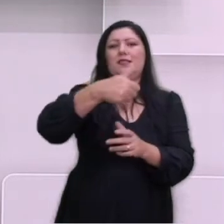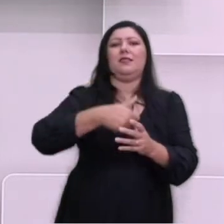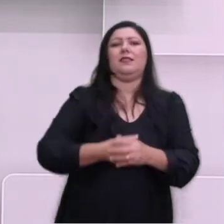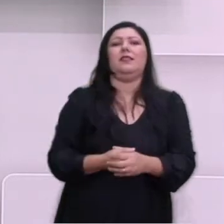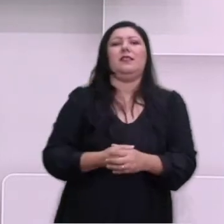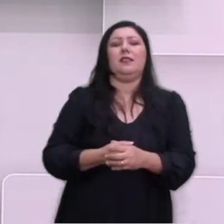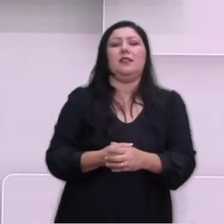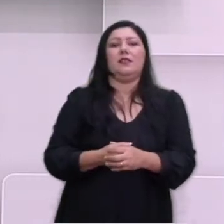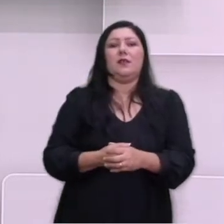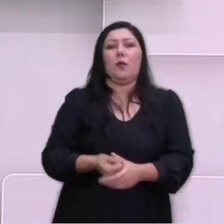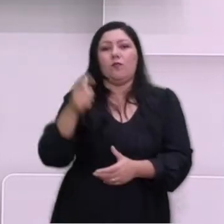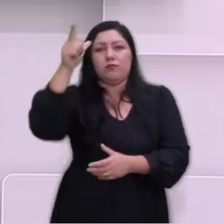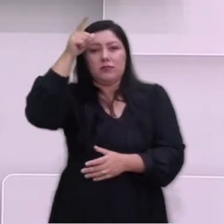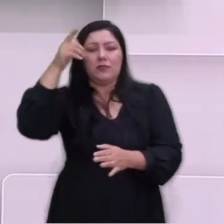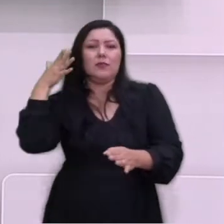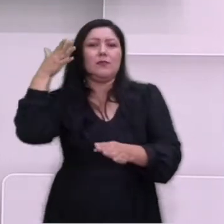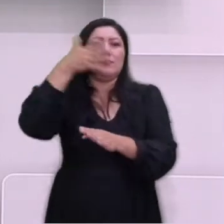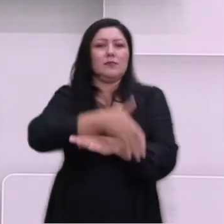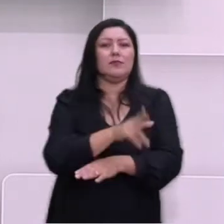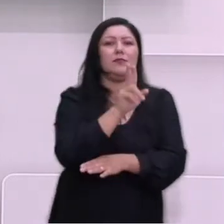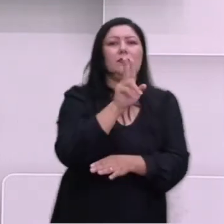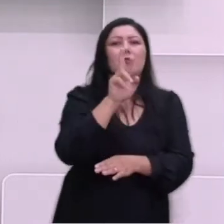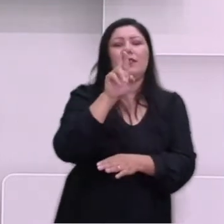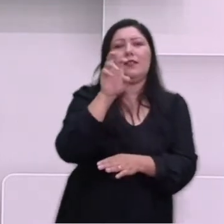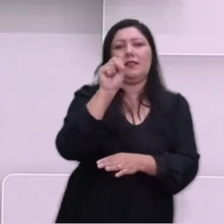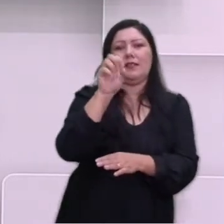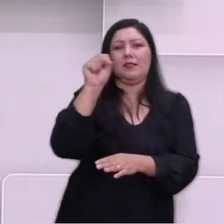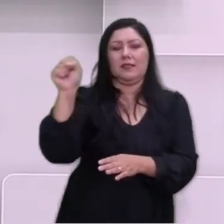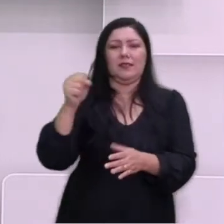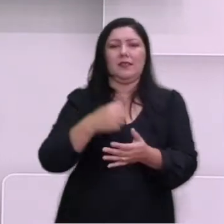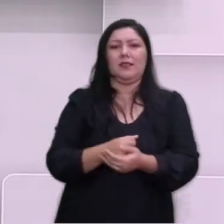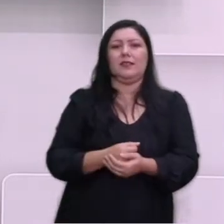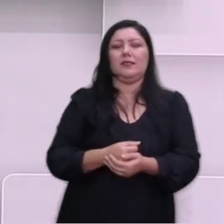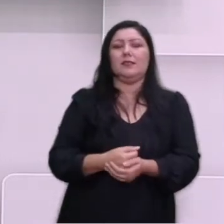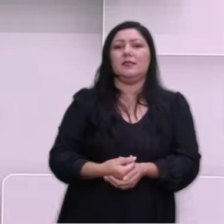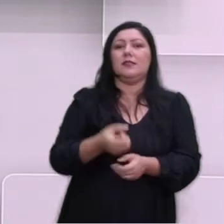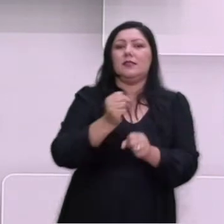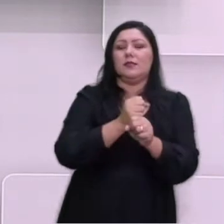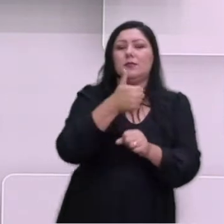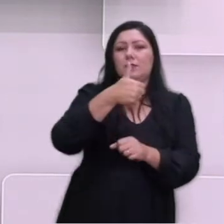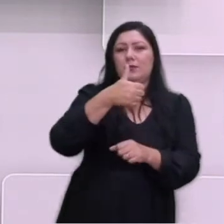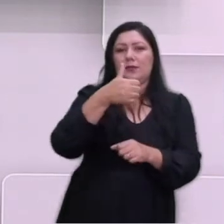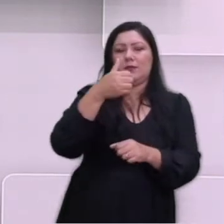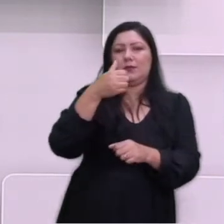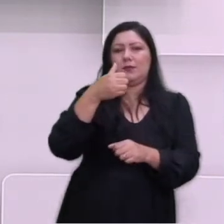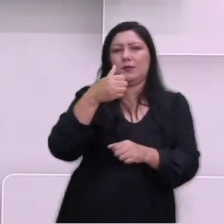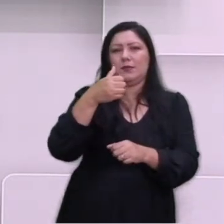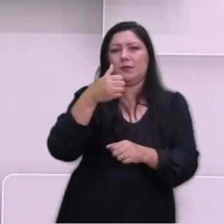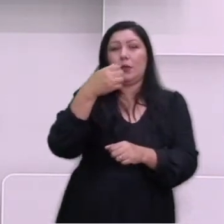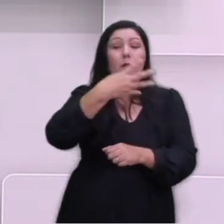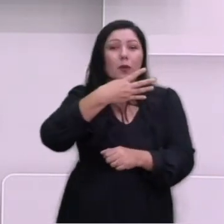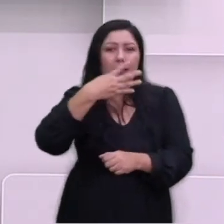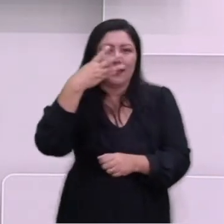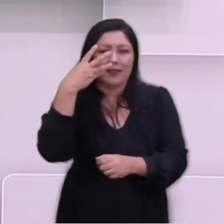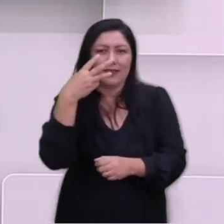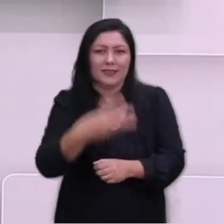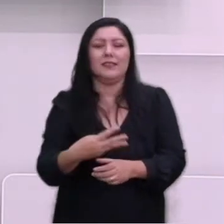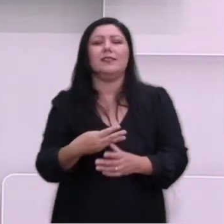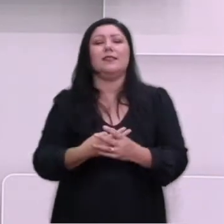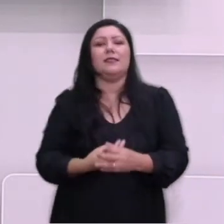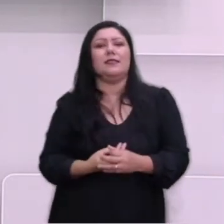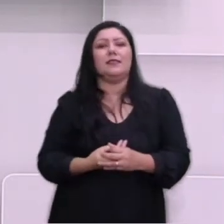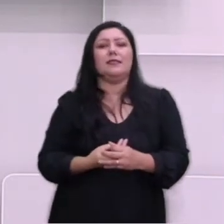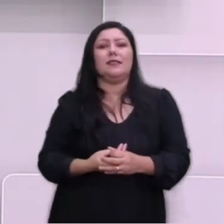e termina em 1943 com a rendição da Itália. A conquista da União Soviética tinha como